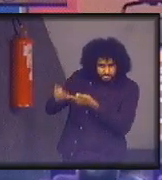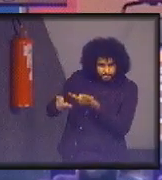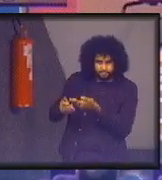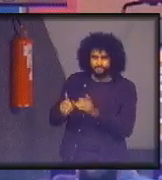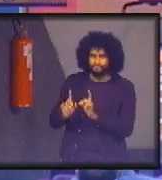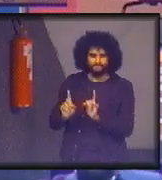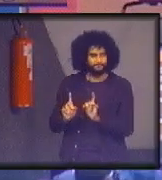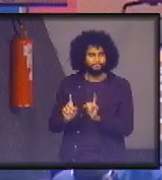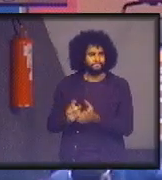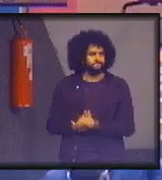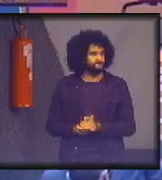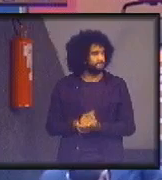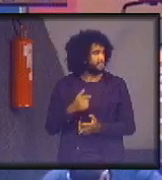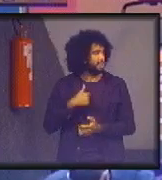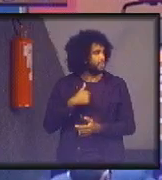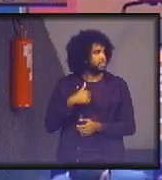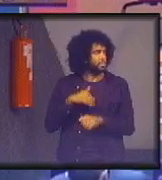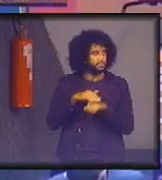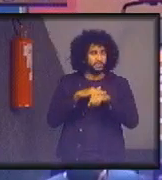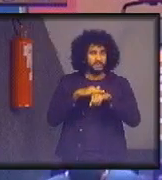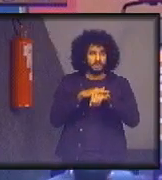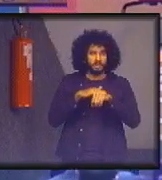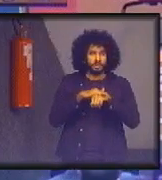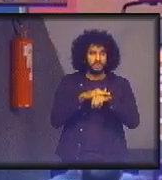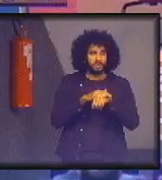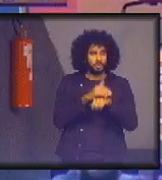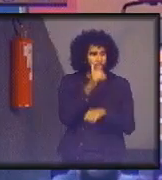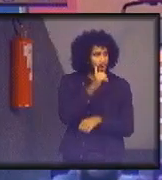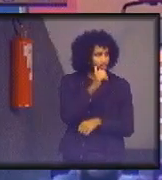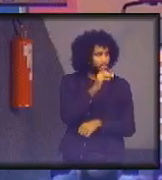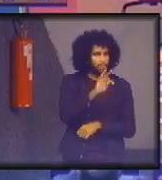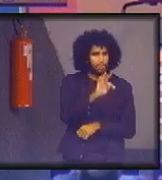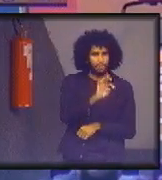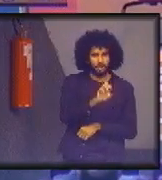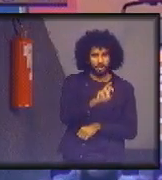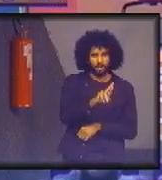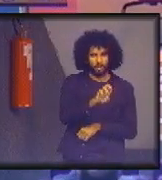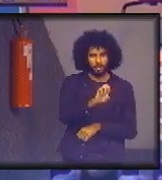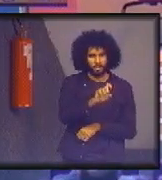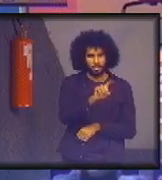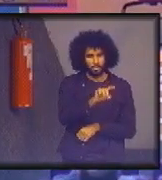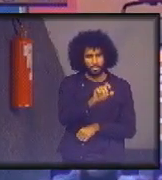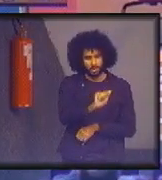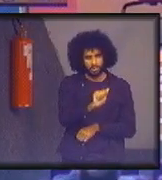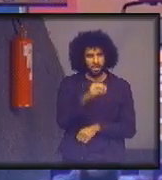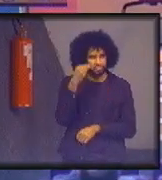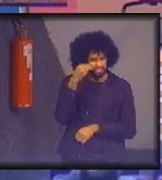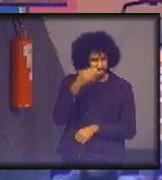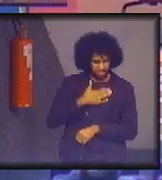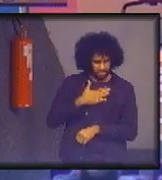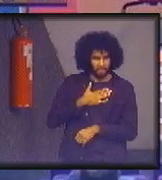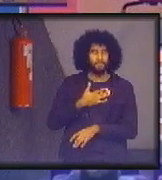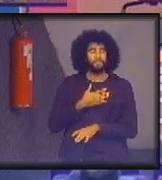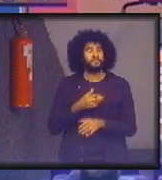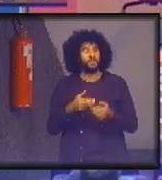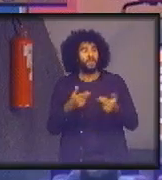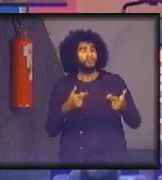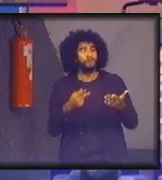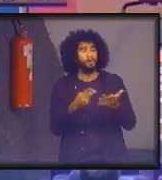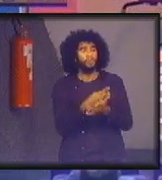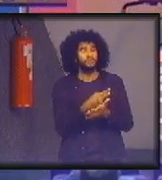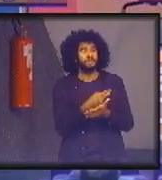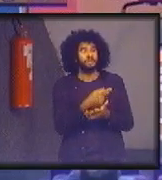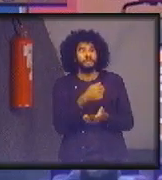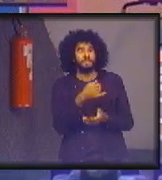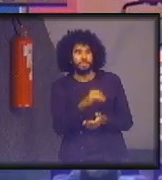Eu estava falando aqui com a Tereza, pela minha experiência, quer dizer, as coisas andam quando tem liderança.